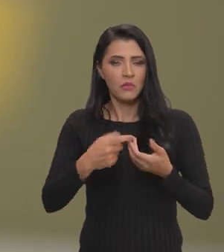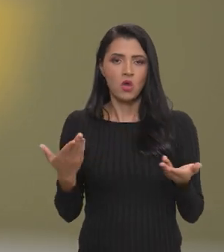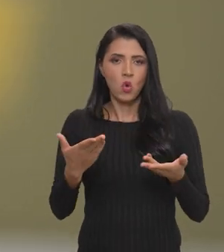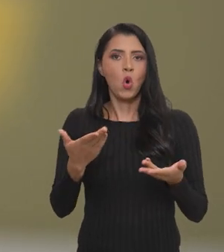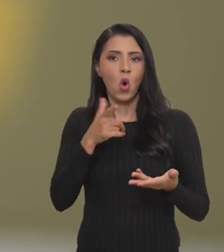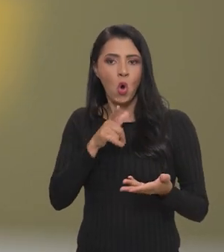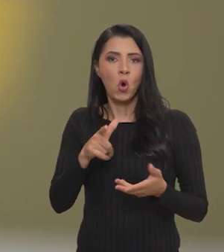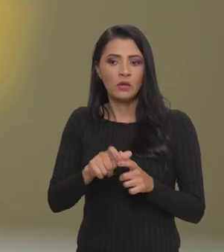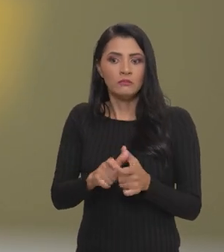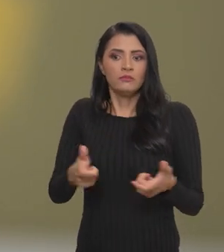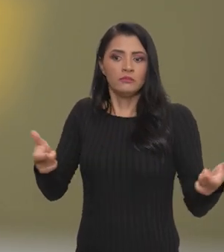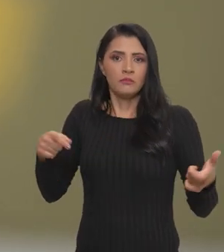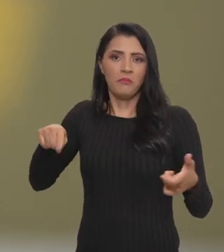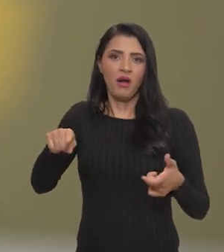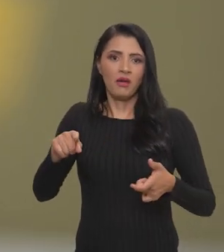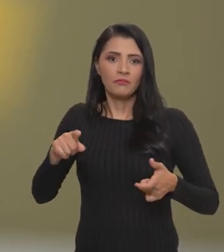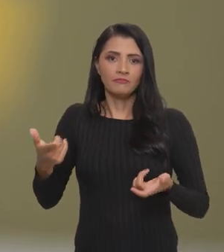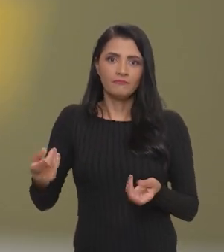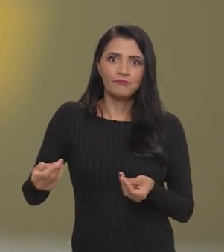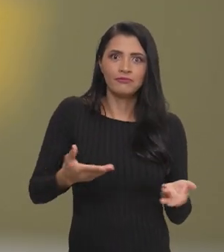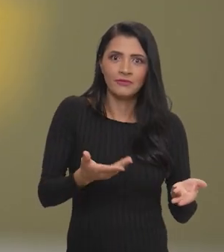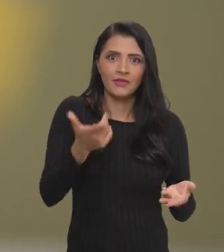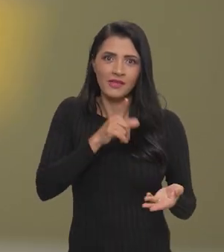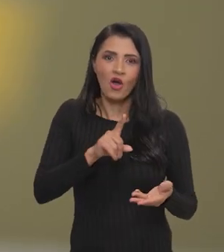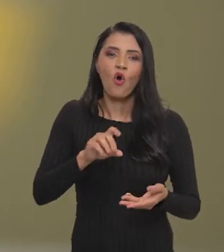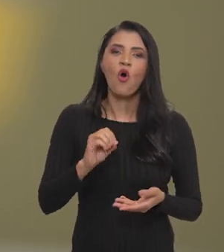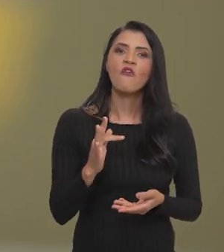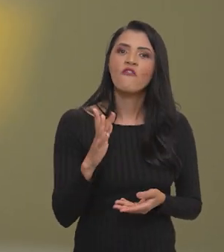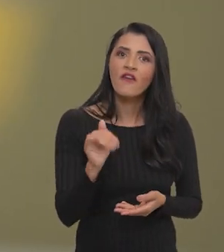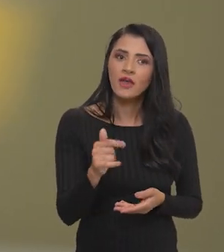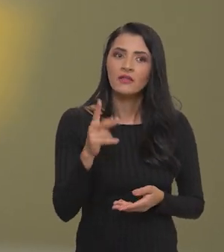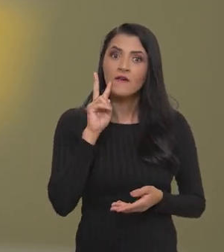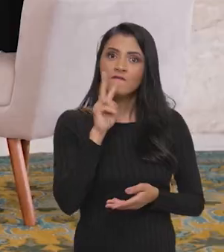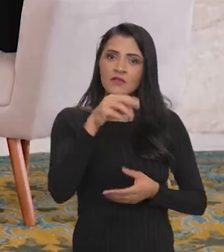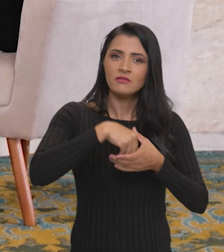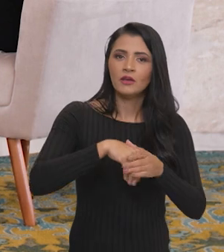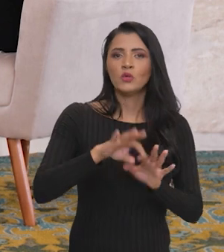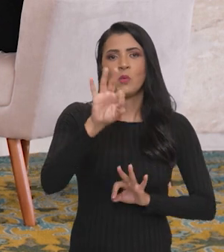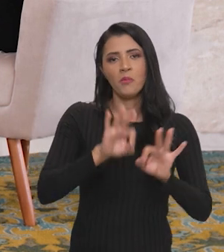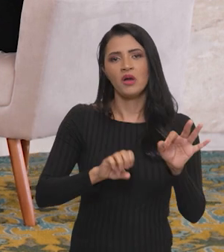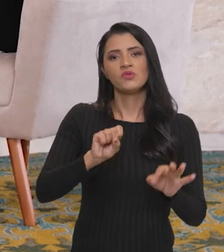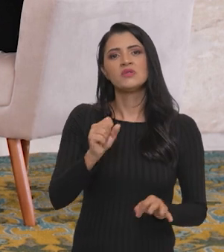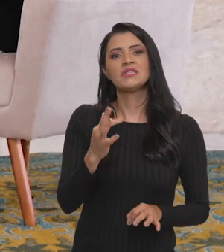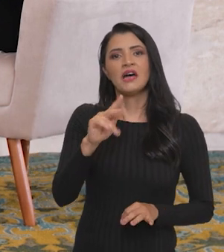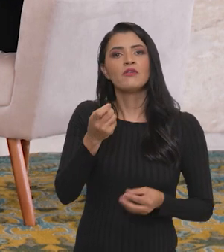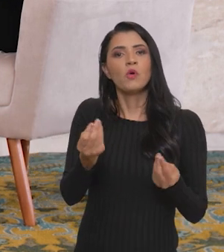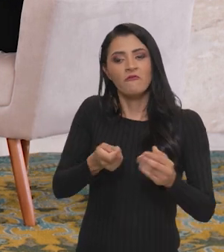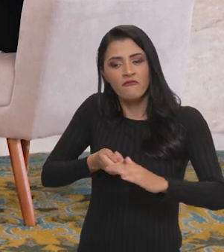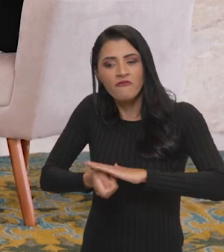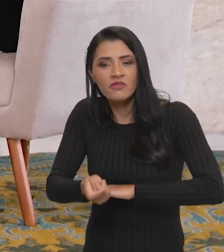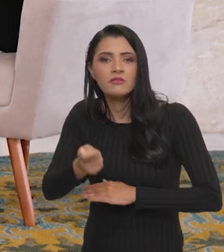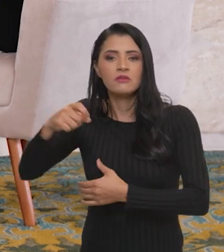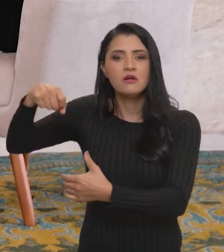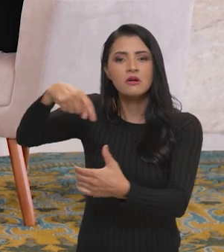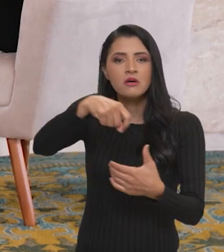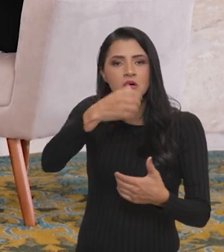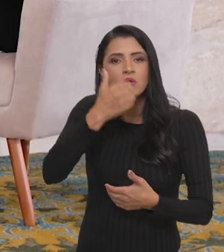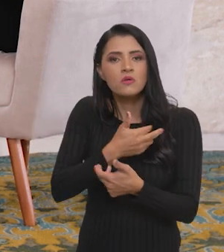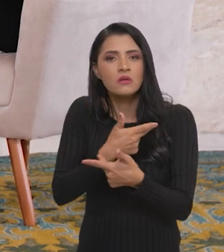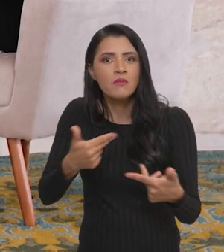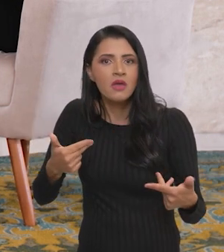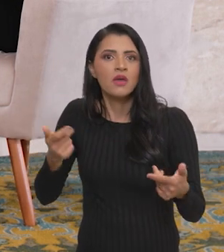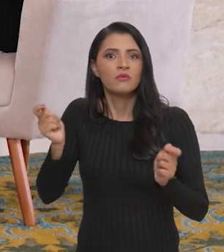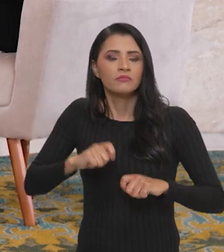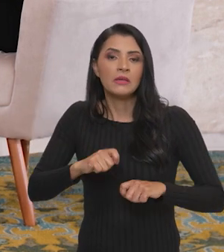gerar uma demanda para mobilizar o quê? A oferta. E a oferta a gente vem aqui nesse Plano Safra, financiando a produção, a produção dos